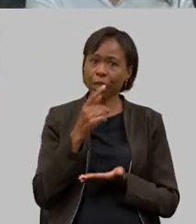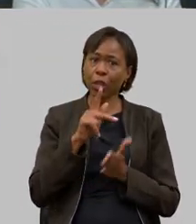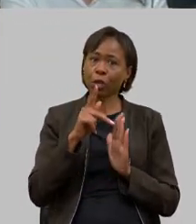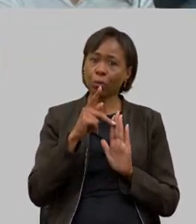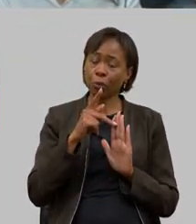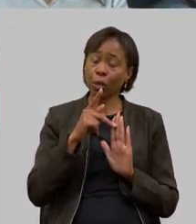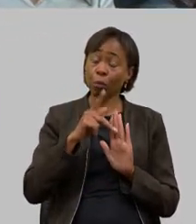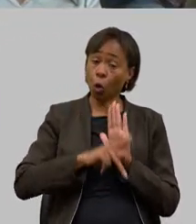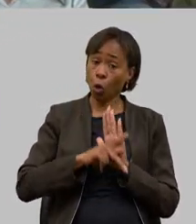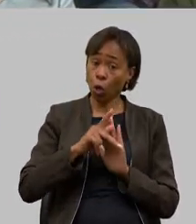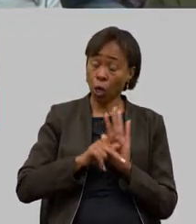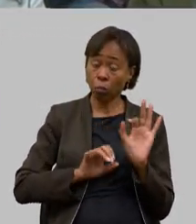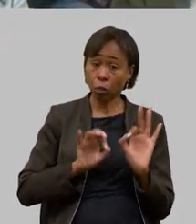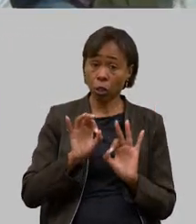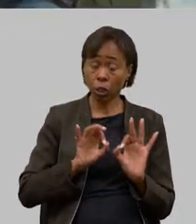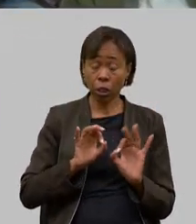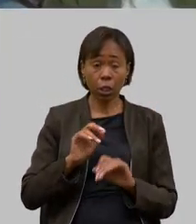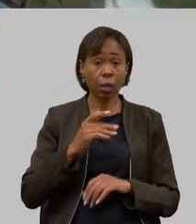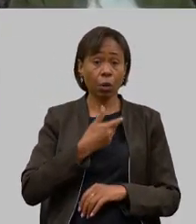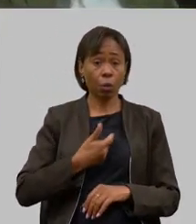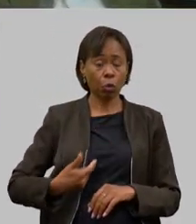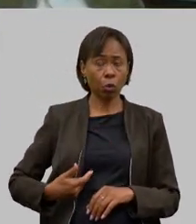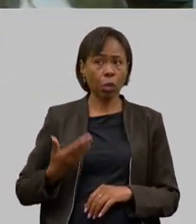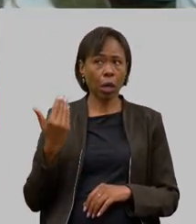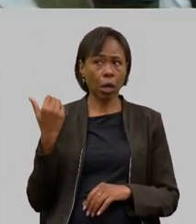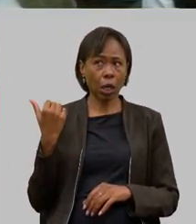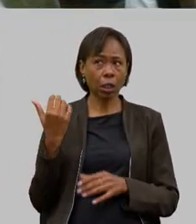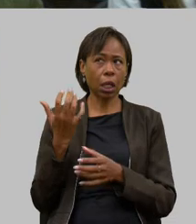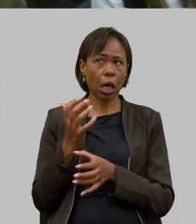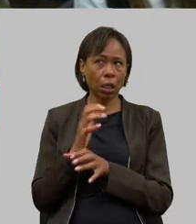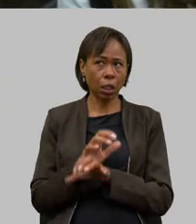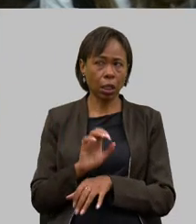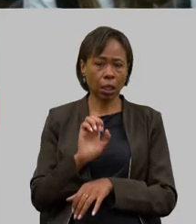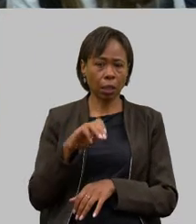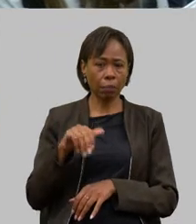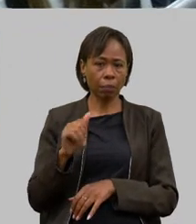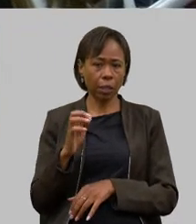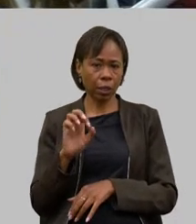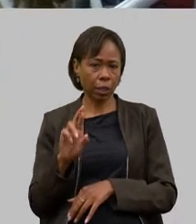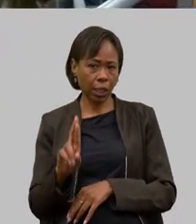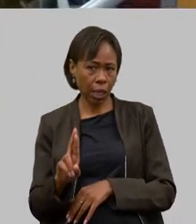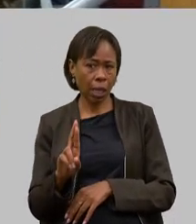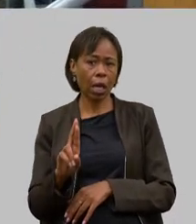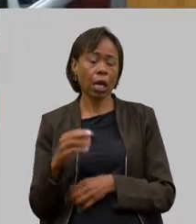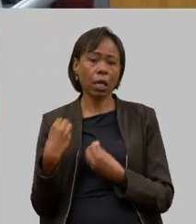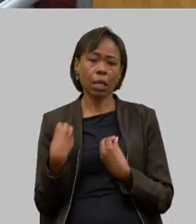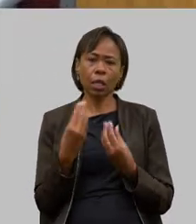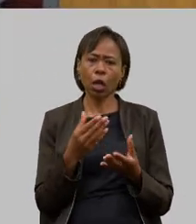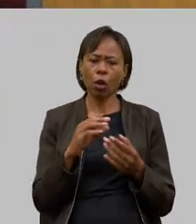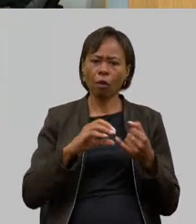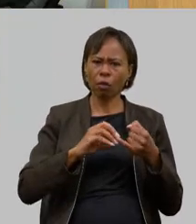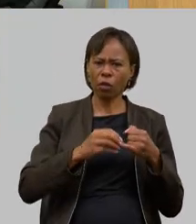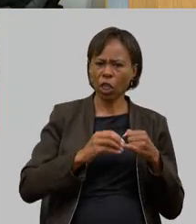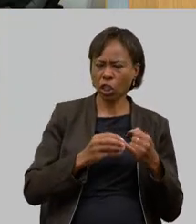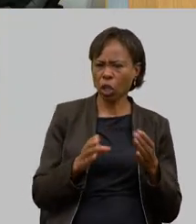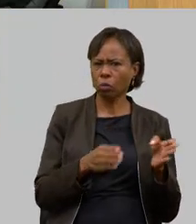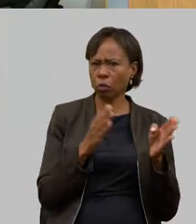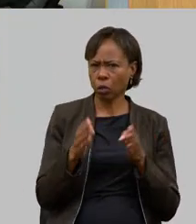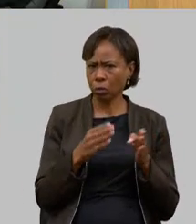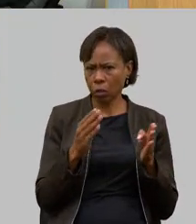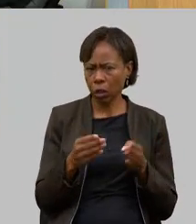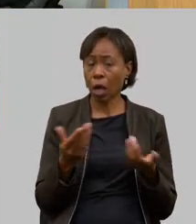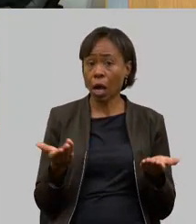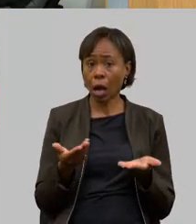tem chegado junto na seca por exemplo a Emater tirou dinheiro do caixa distribuiu feijão aos produtores que está sendo colhido agora feijão de terceira